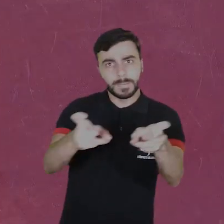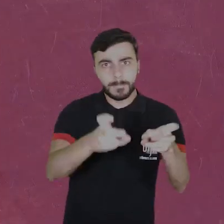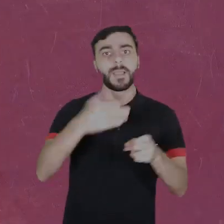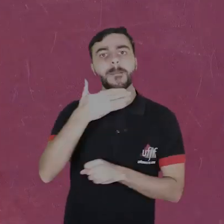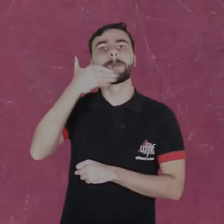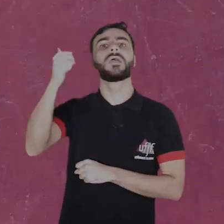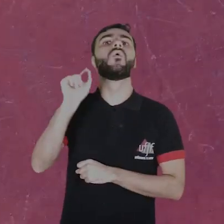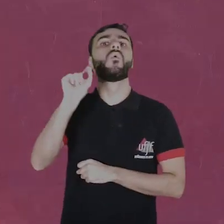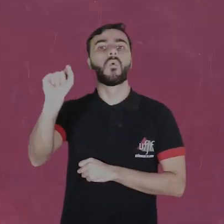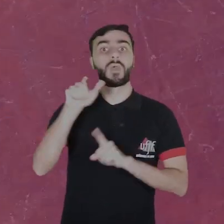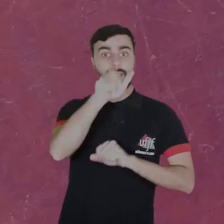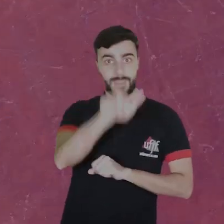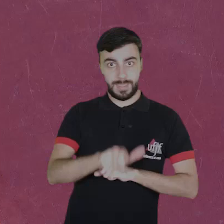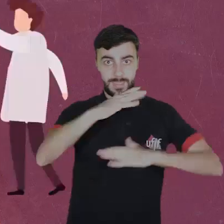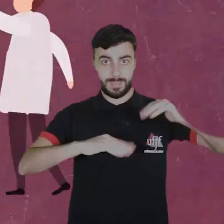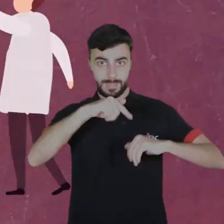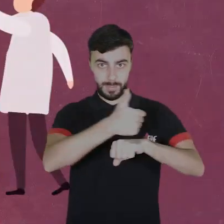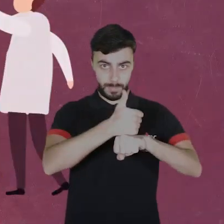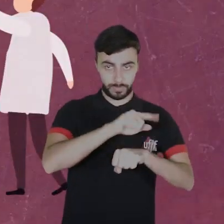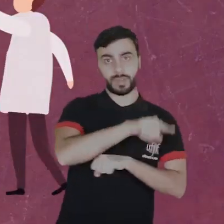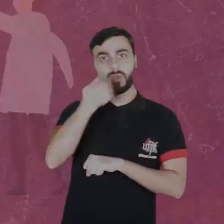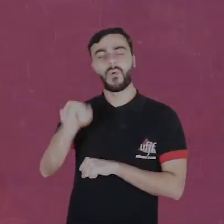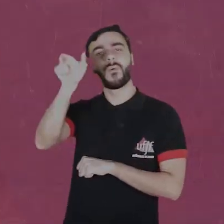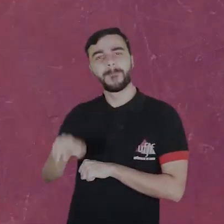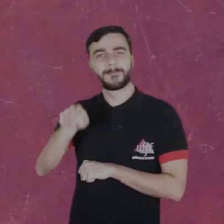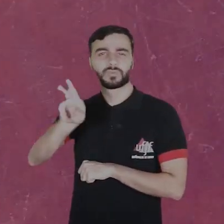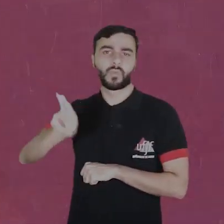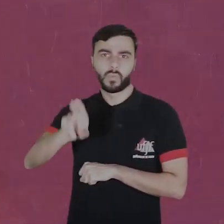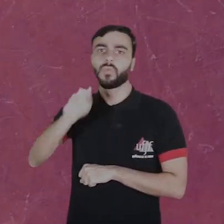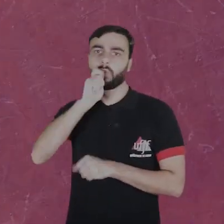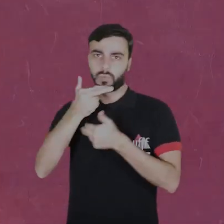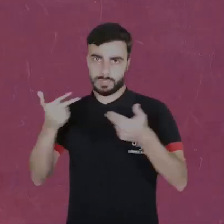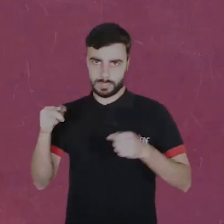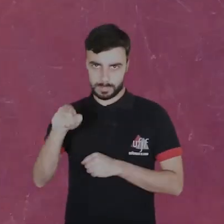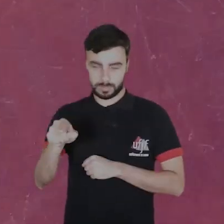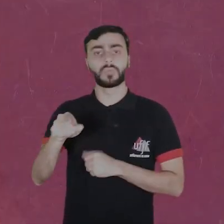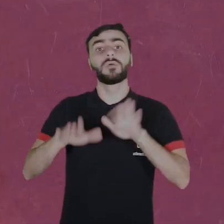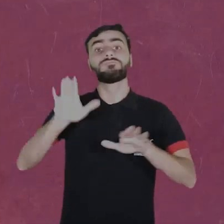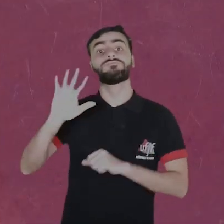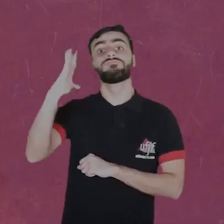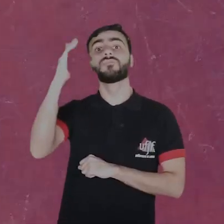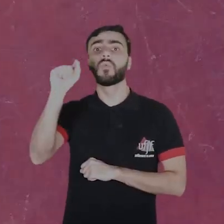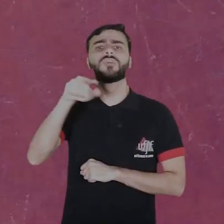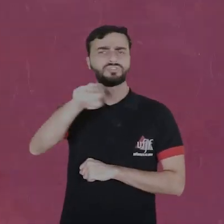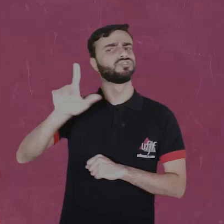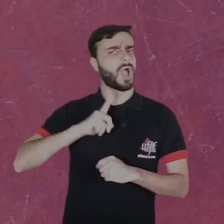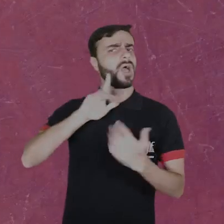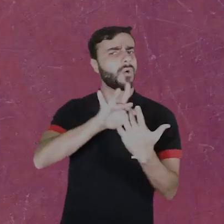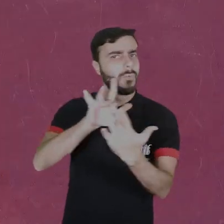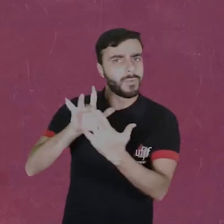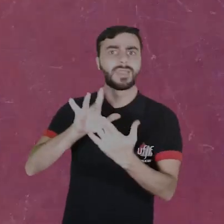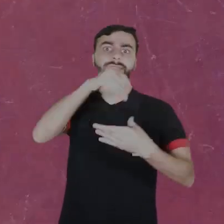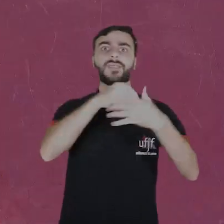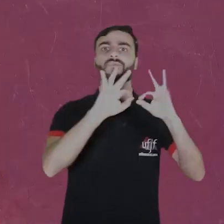relação entre o profissional e o usuário de drogas. público geral sabe que em algum momento ou já teve contato com